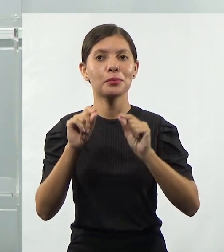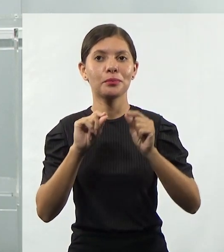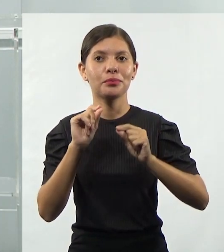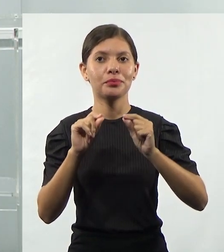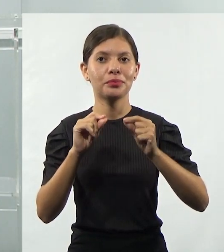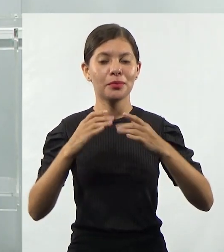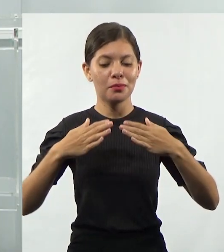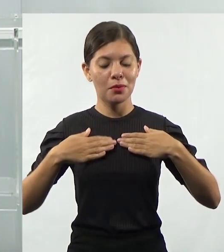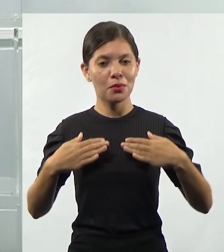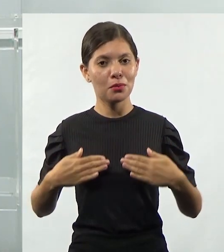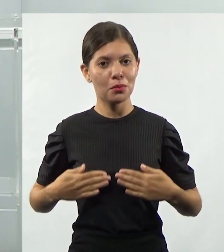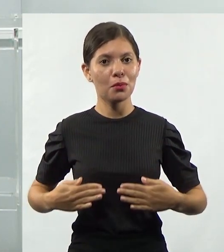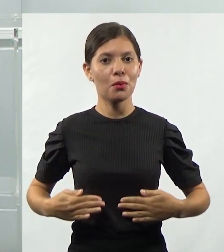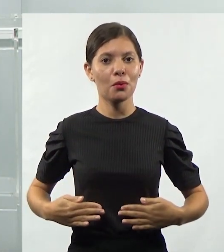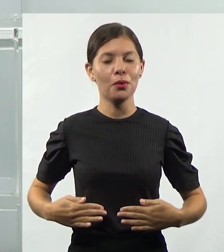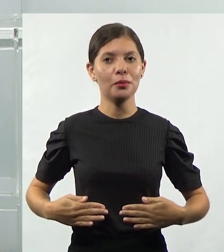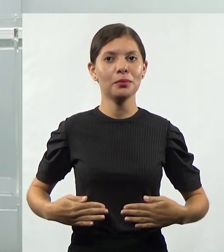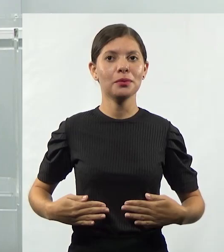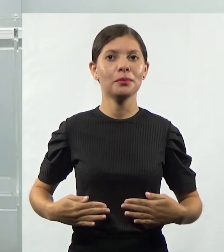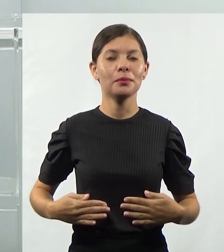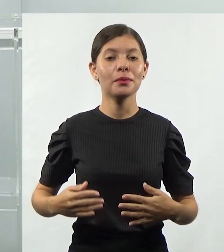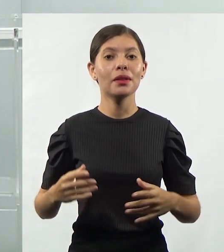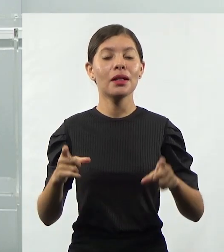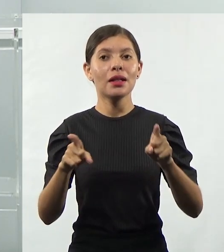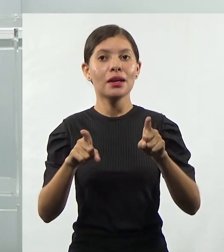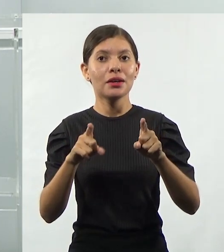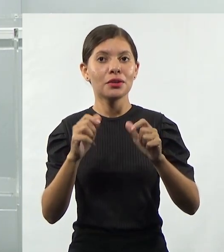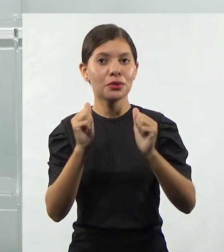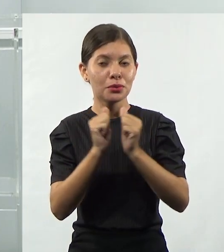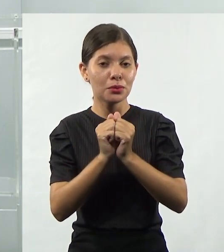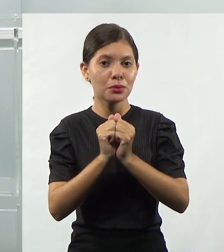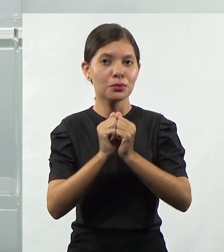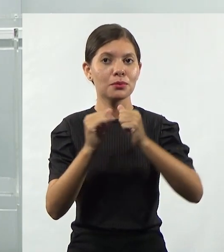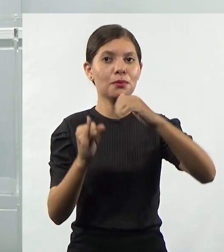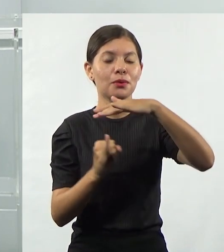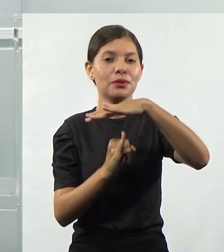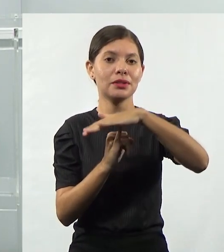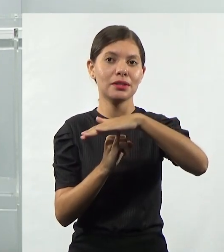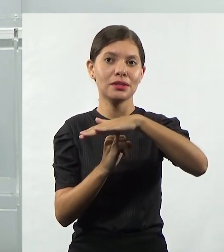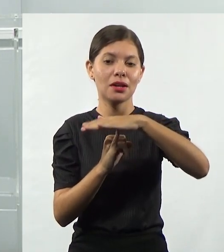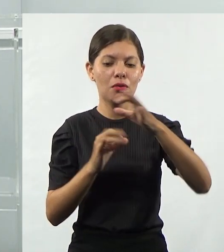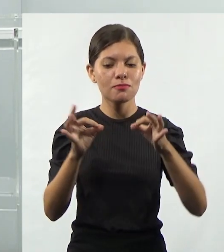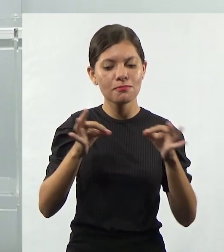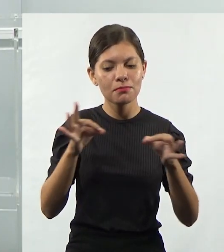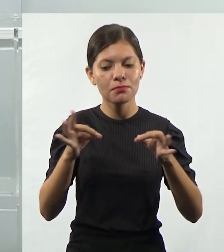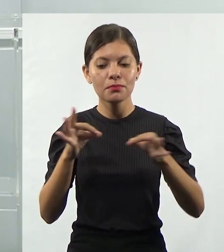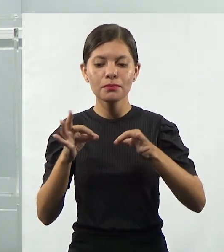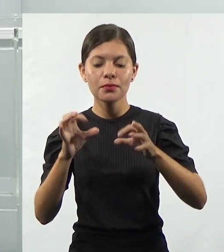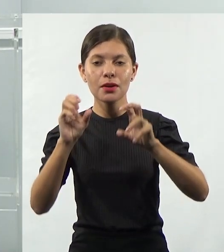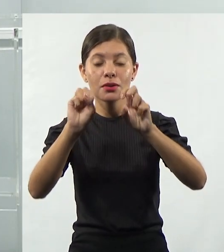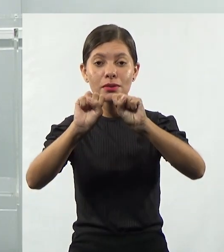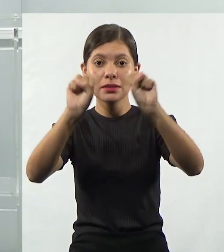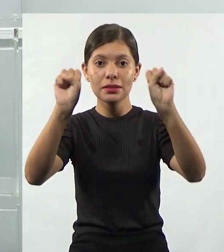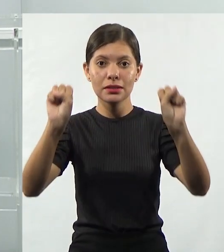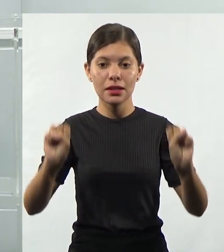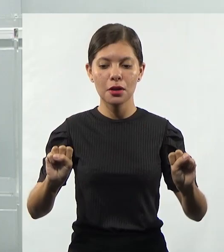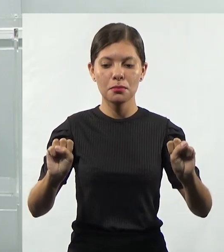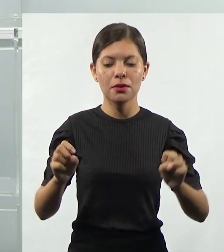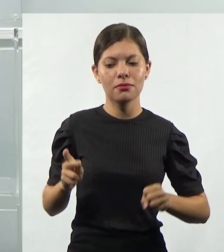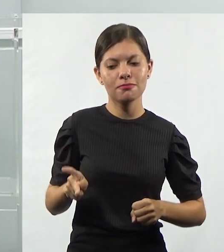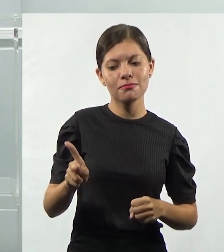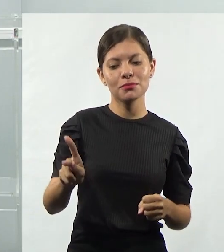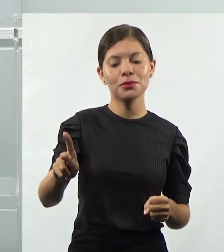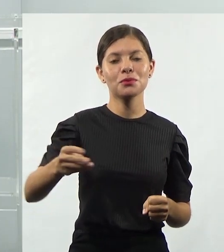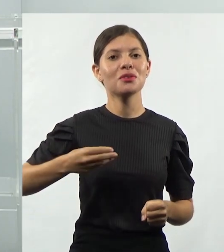dos organismos, né? Do organismo com a organização. Para que aquele sistema todo possa continuar